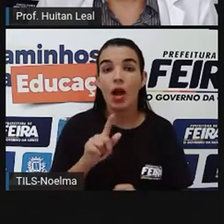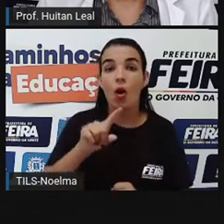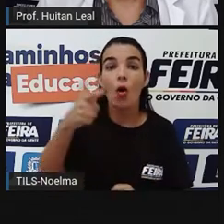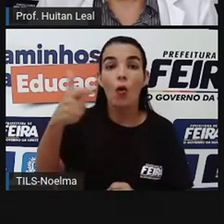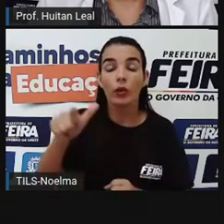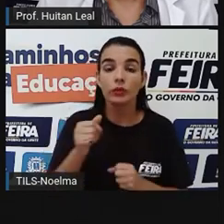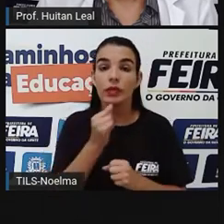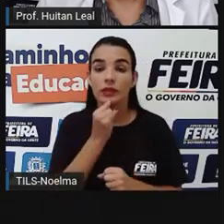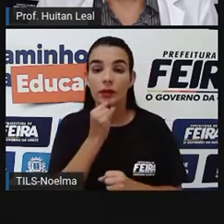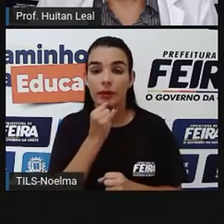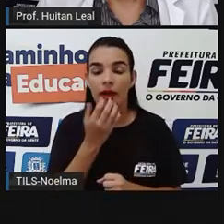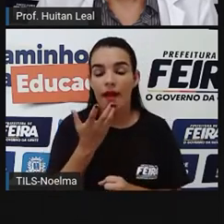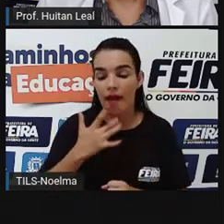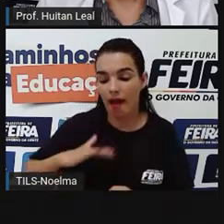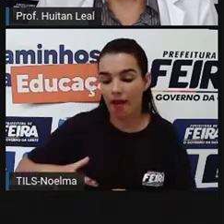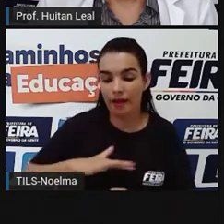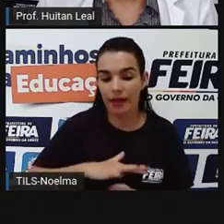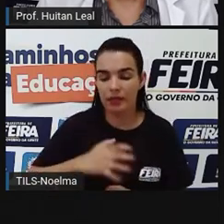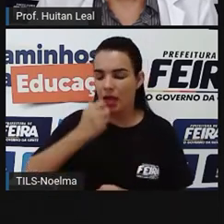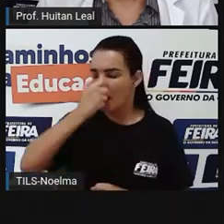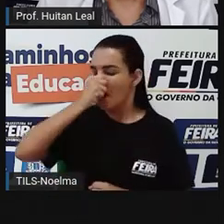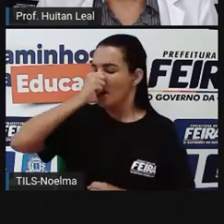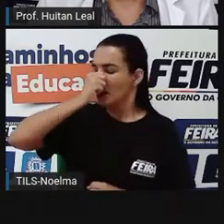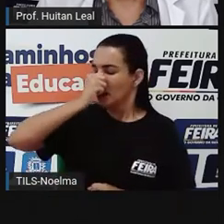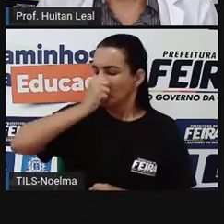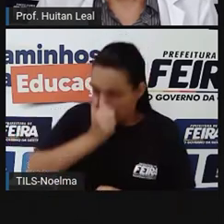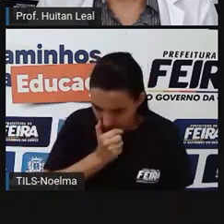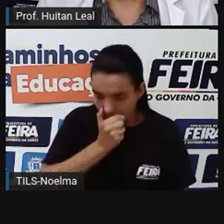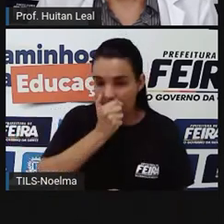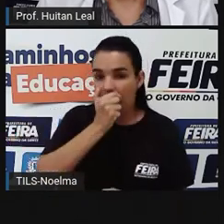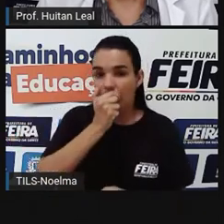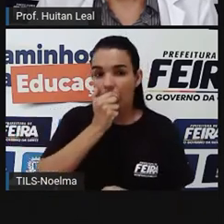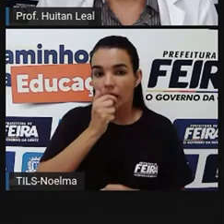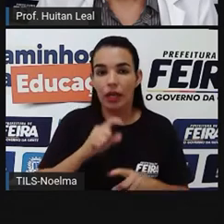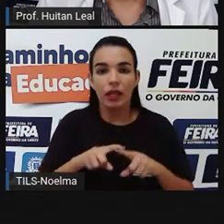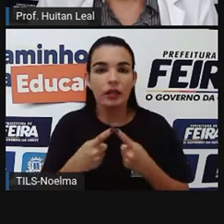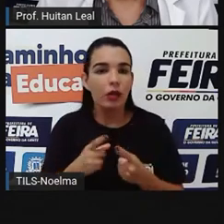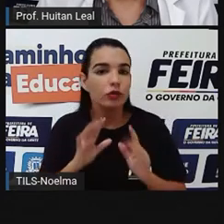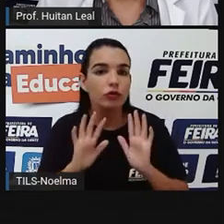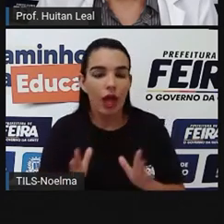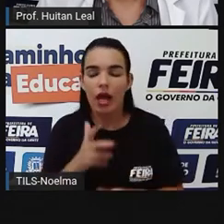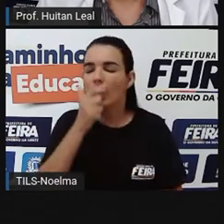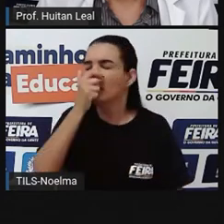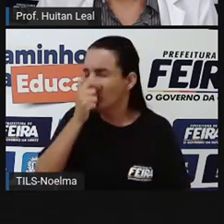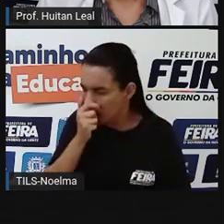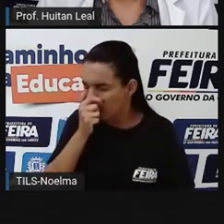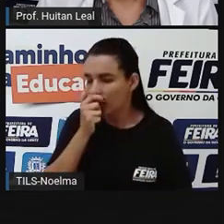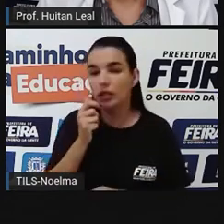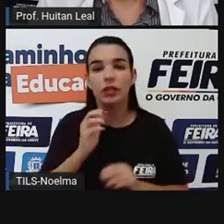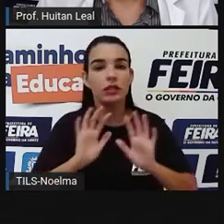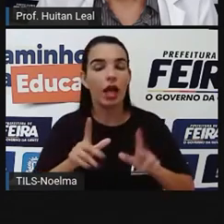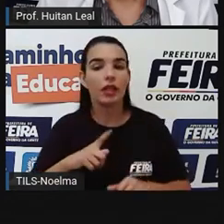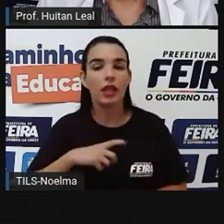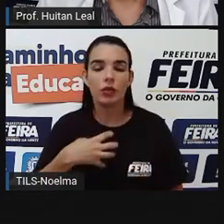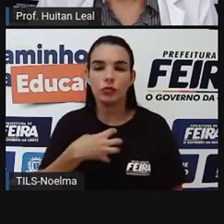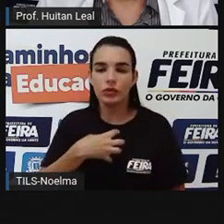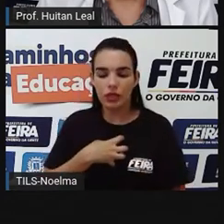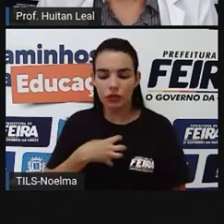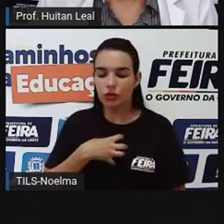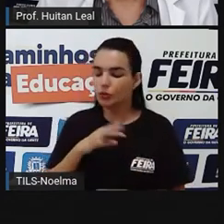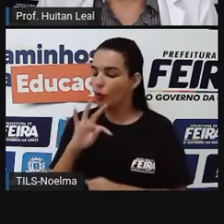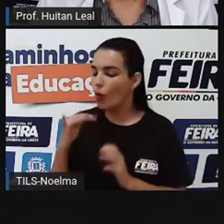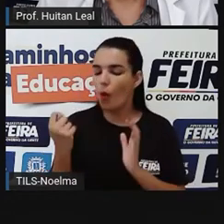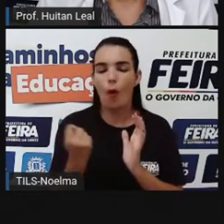Então, eu não preciso mais colocar nenhuma outra informação. A criança espirrou, já traz